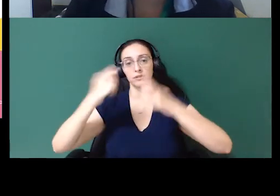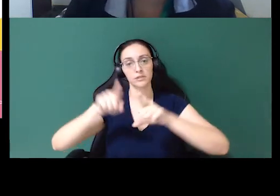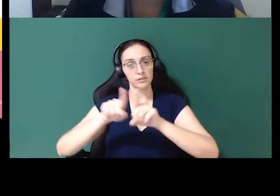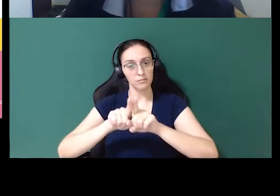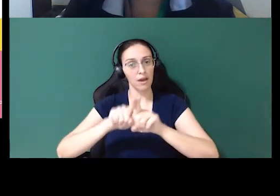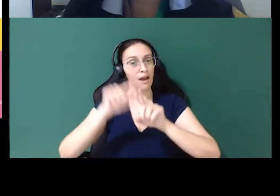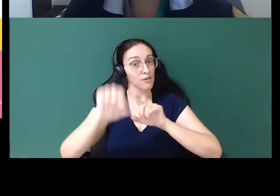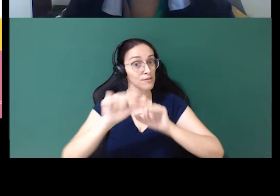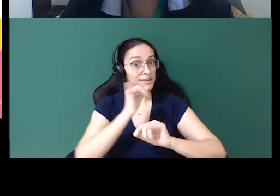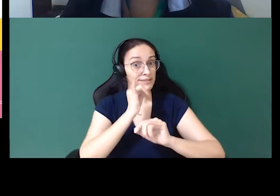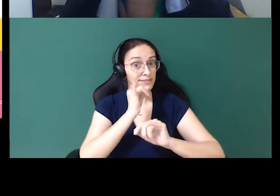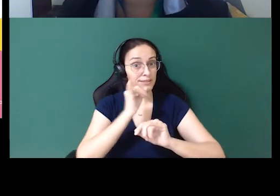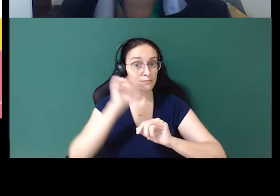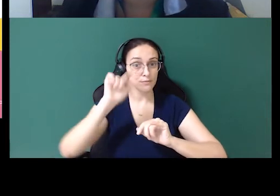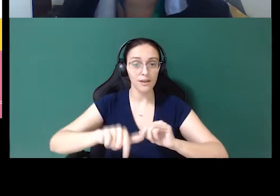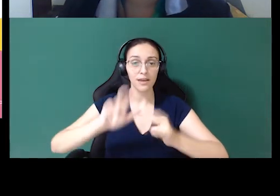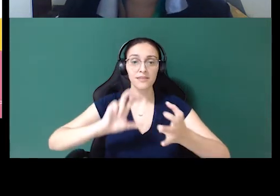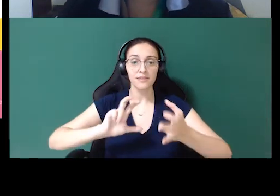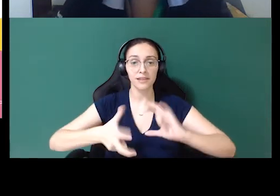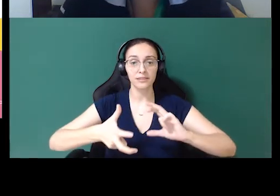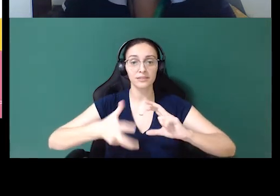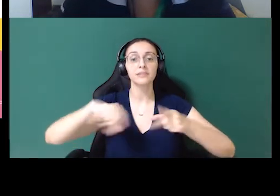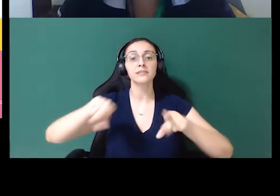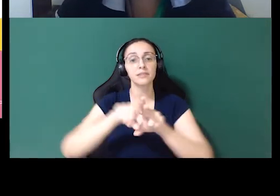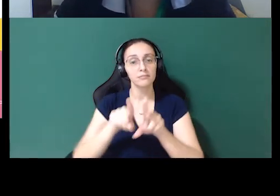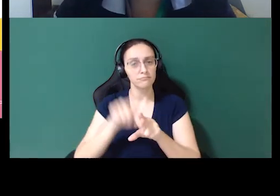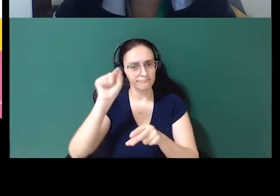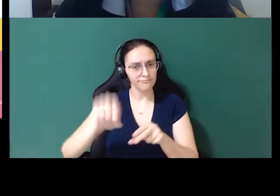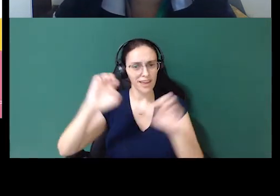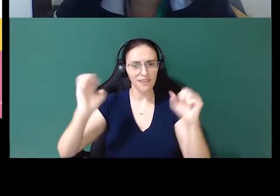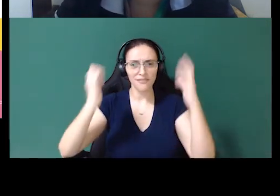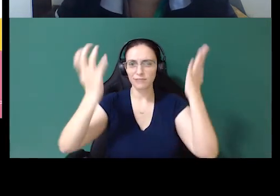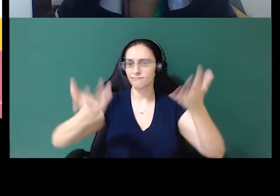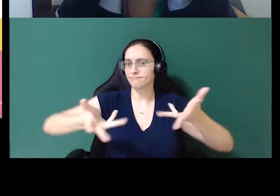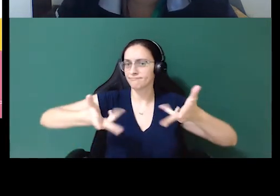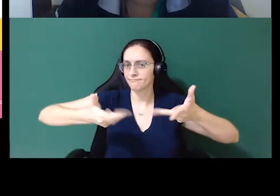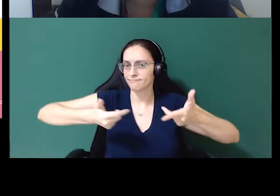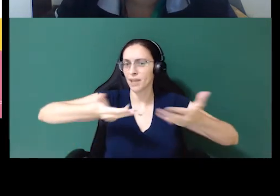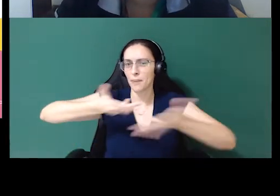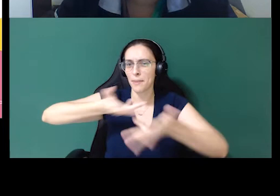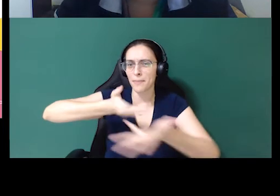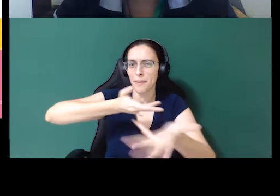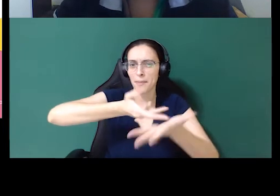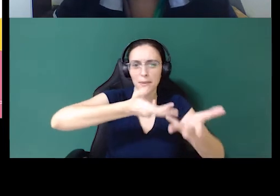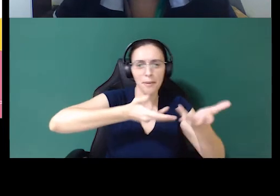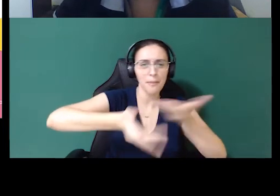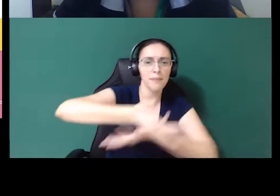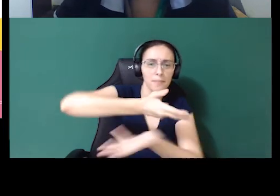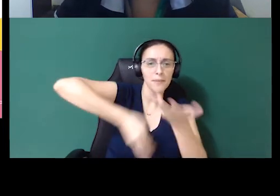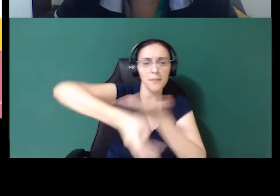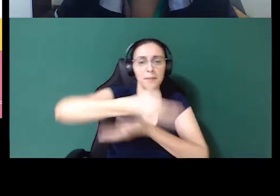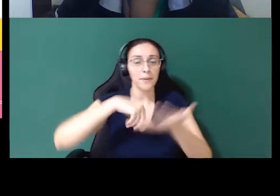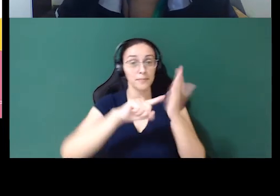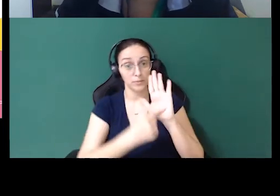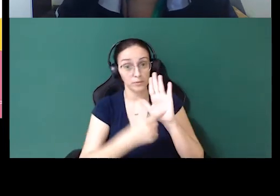TDC aqui, para quem está buscando uma oportunidade, já é um evento fantástico para você fazer seu network, para você